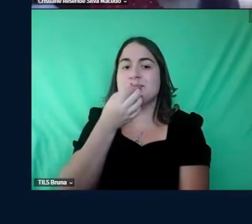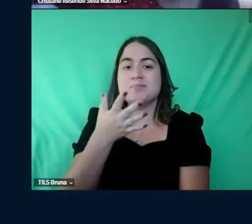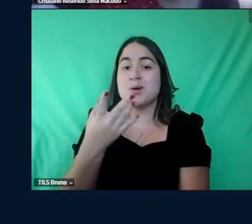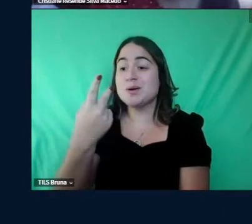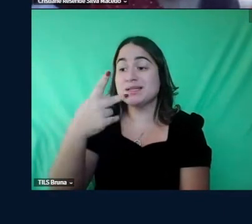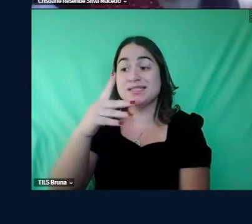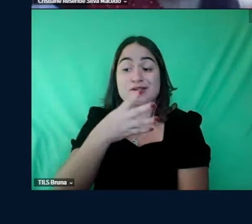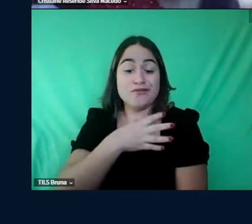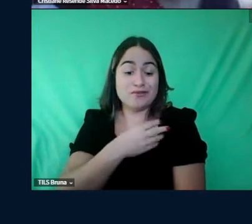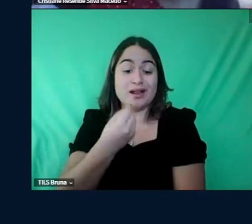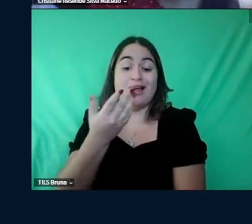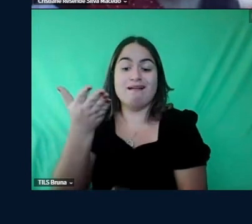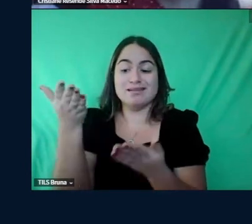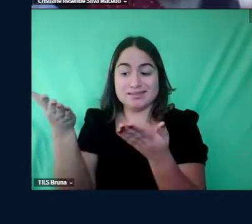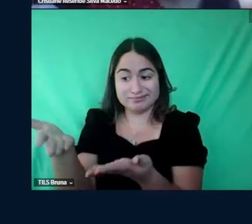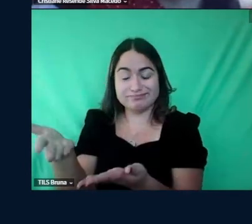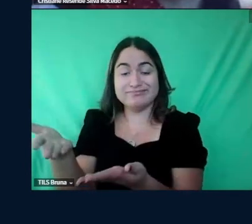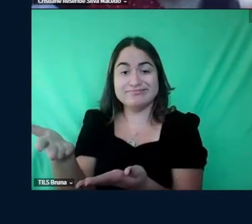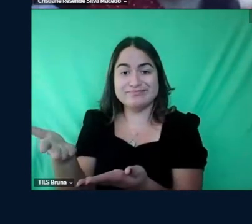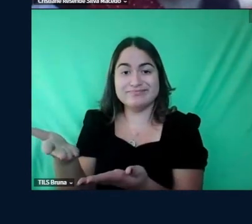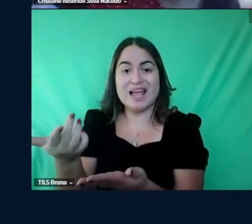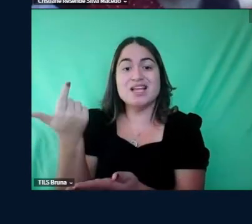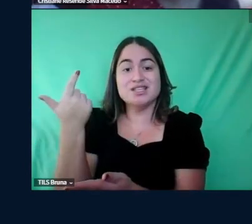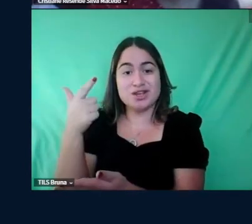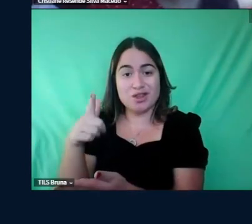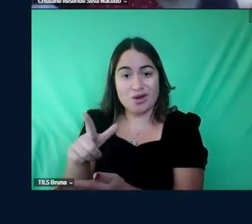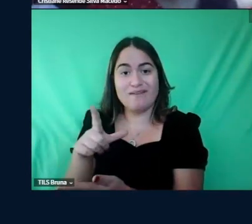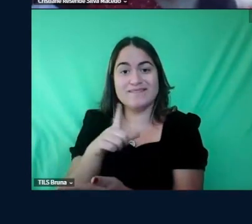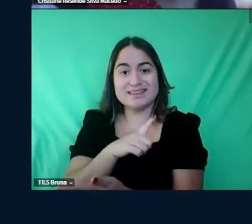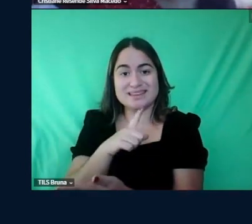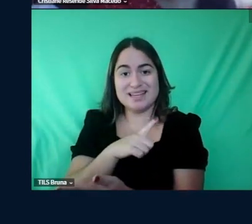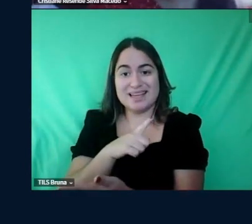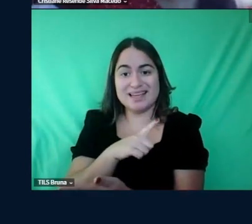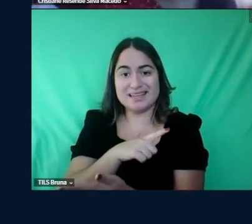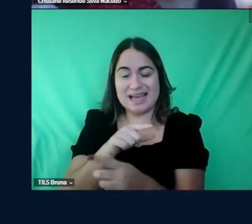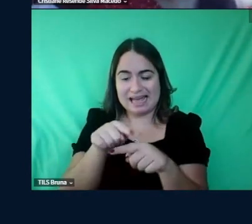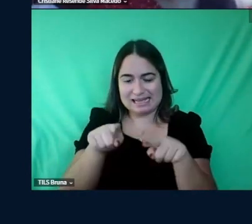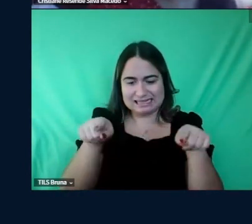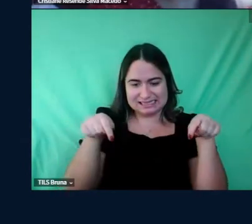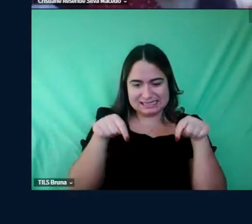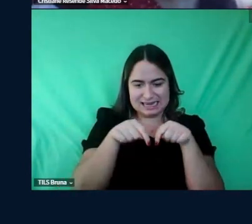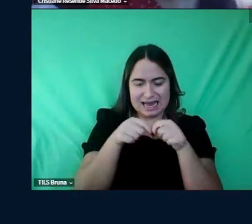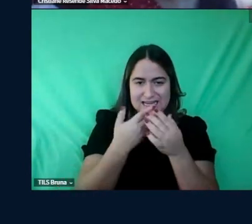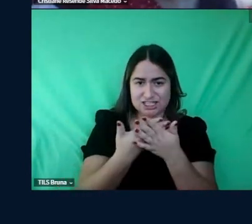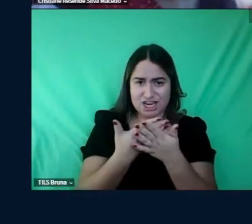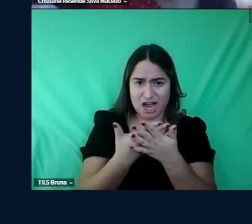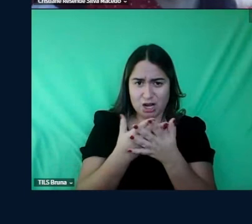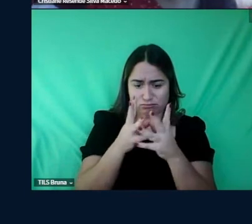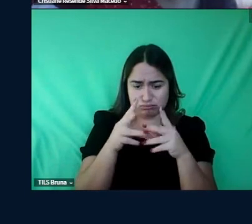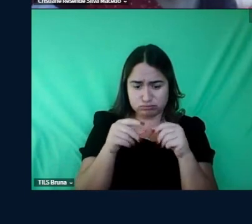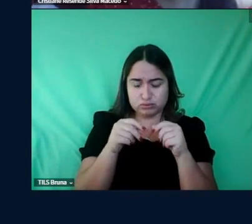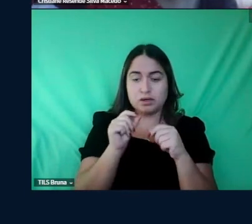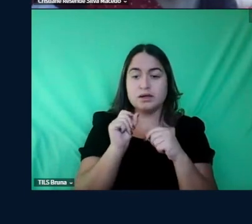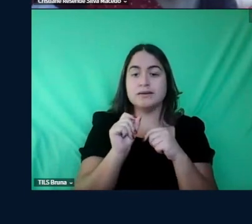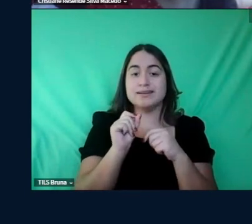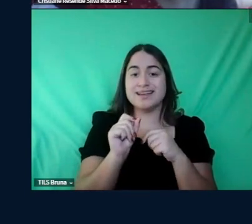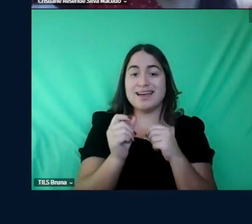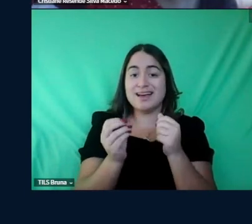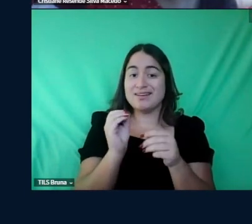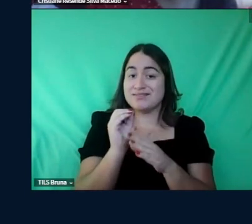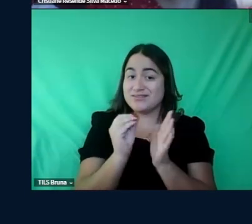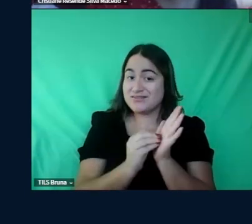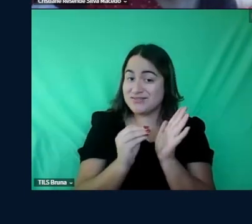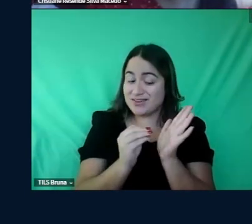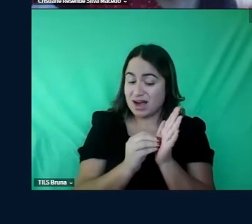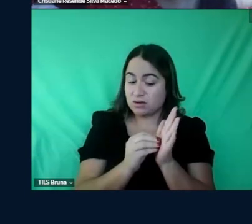assim né e novamente tem um apagamento aí dentro da sala de aula e falta falta de suporte também ao professor pra lidar